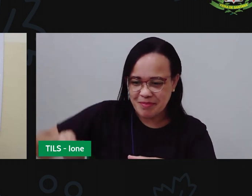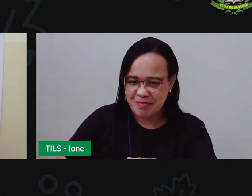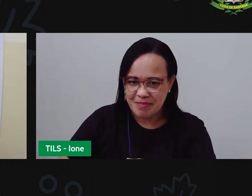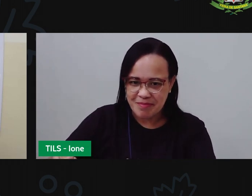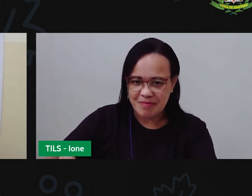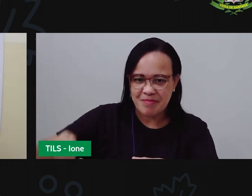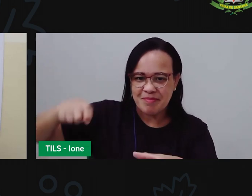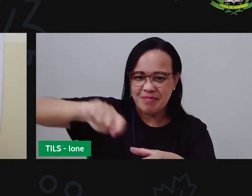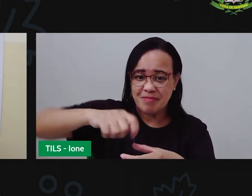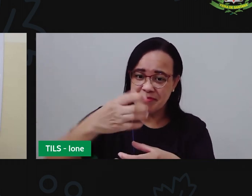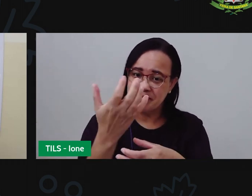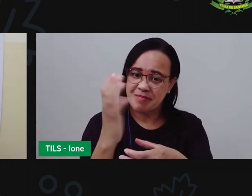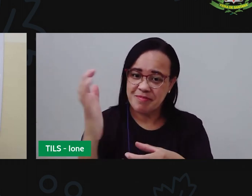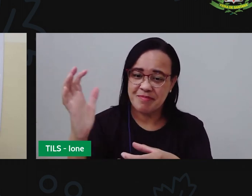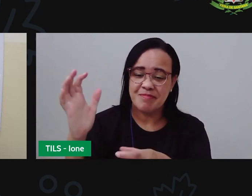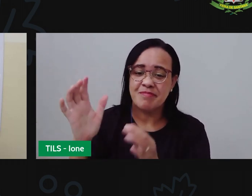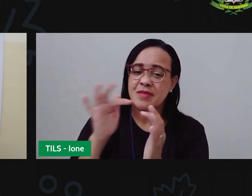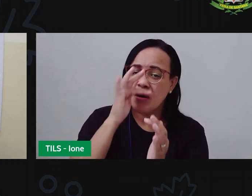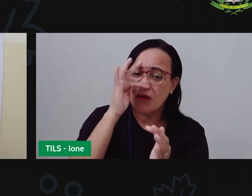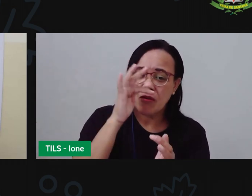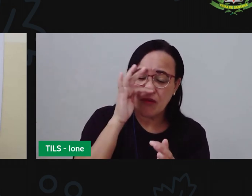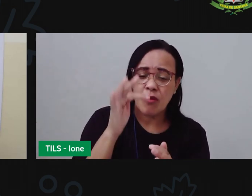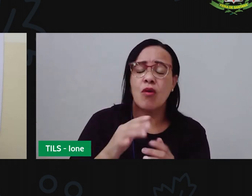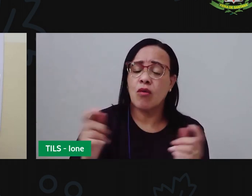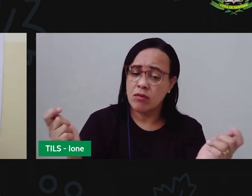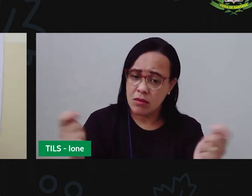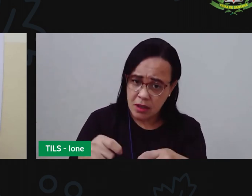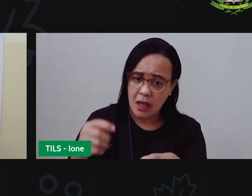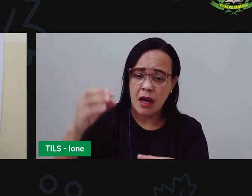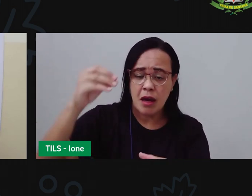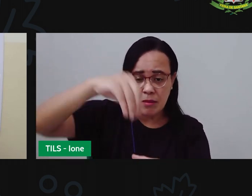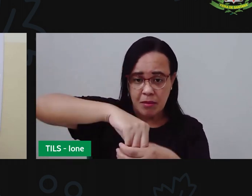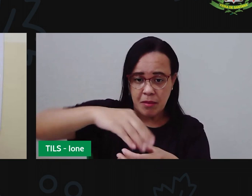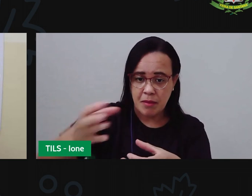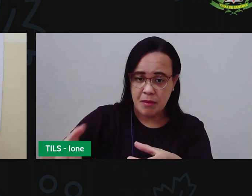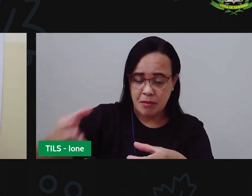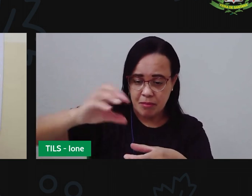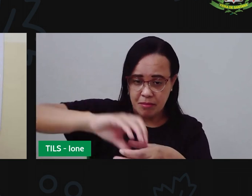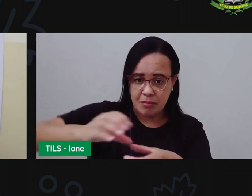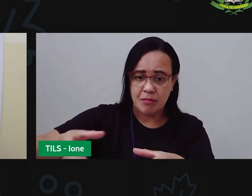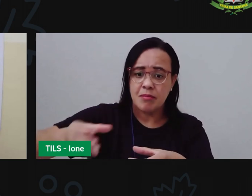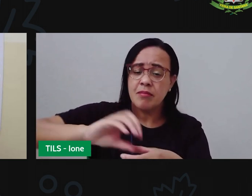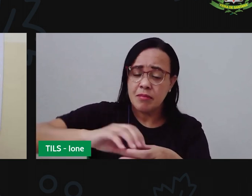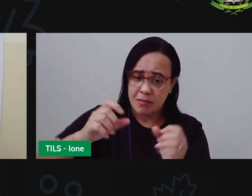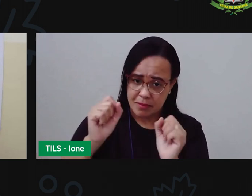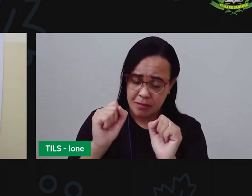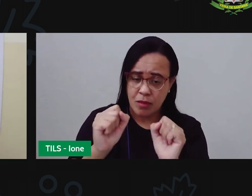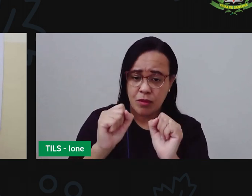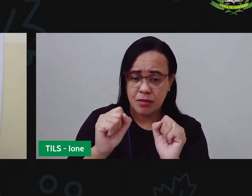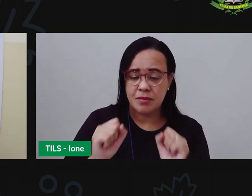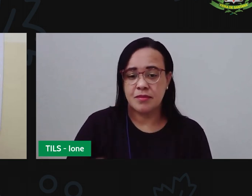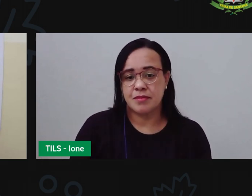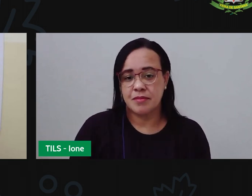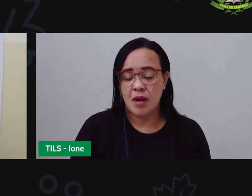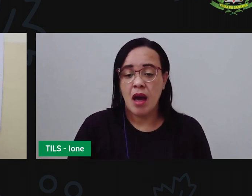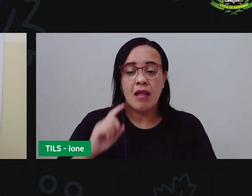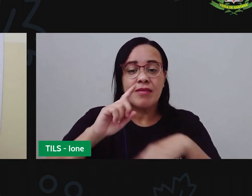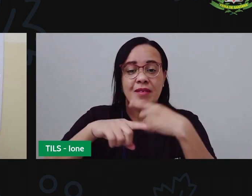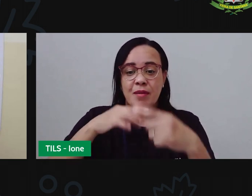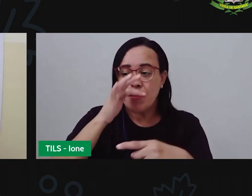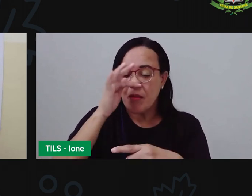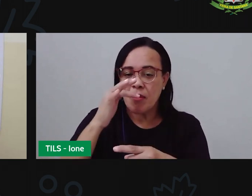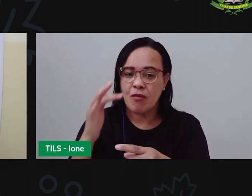esse processo de compostagem que está relacionado à decomposição do lixo orgânico, tá bom? E uma